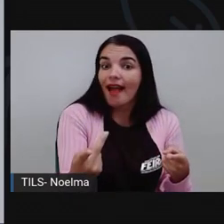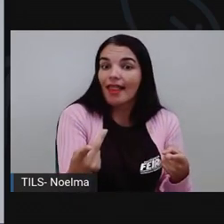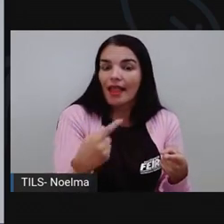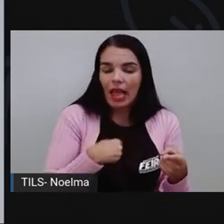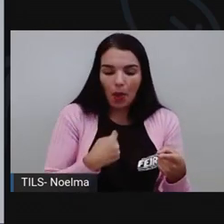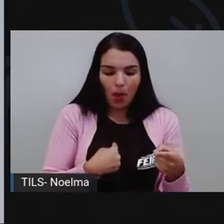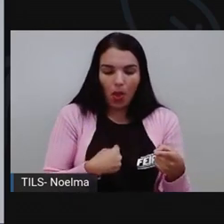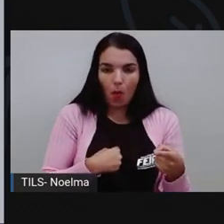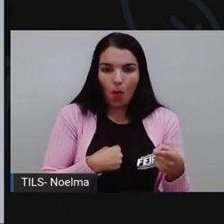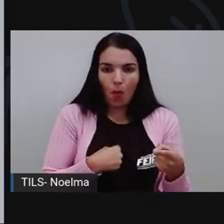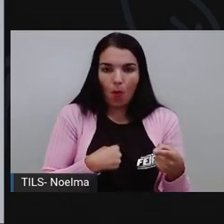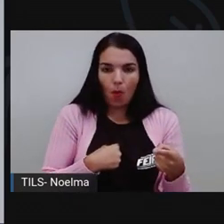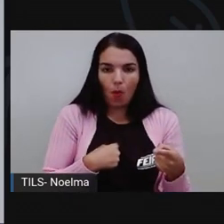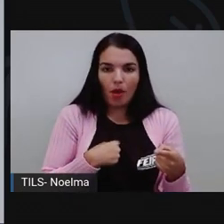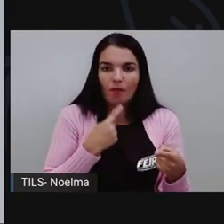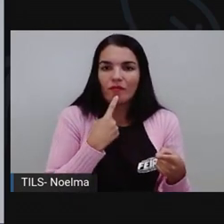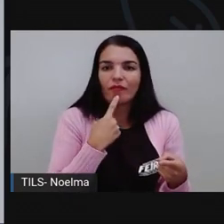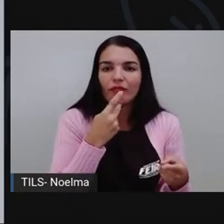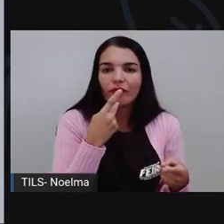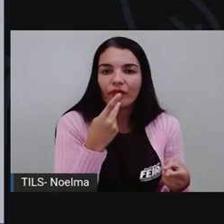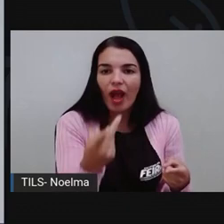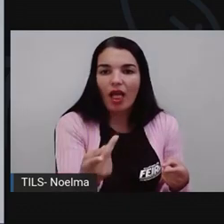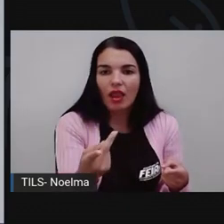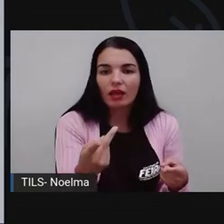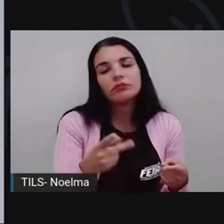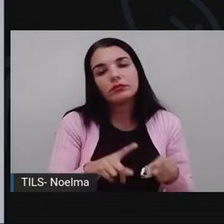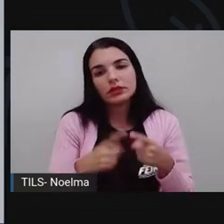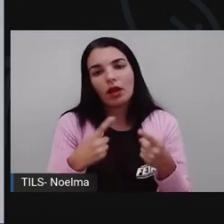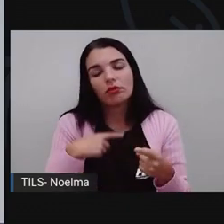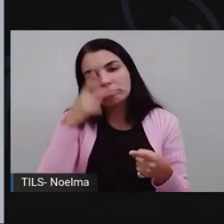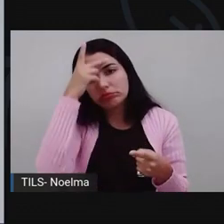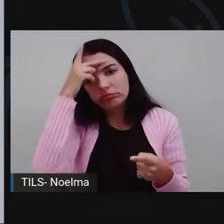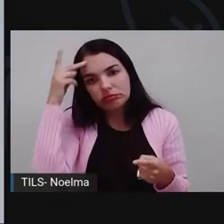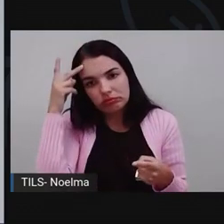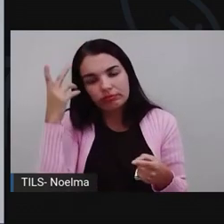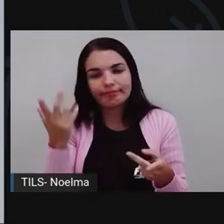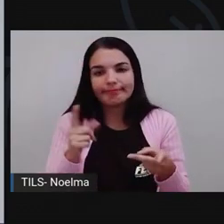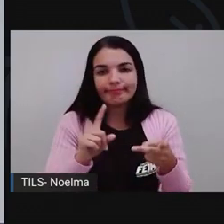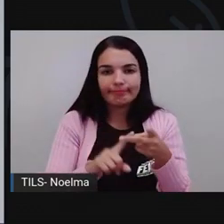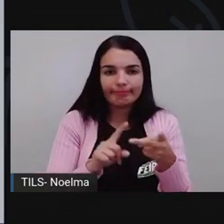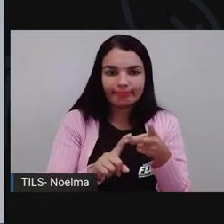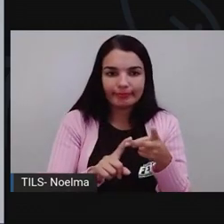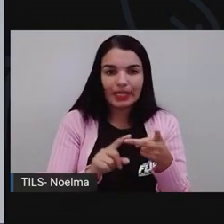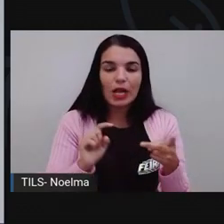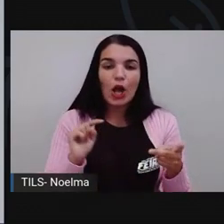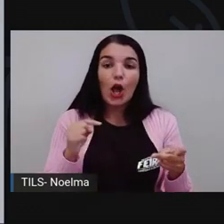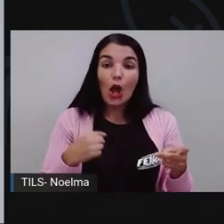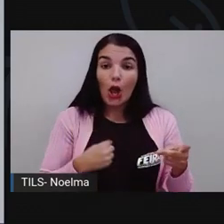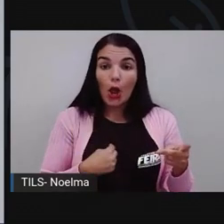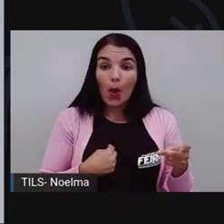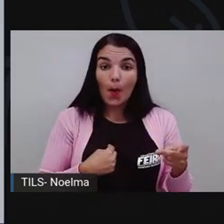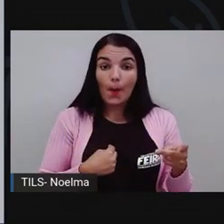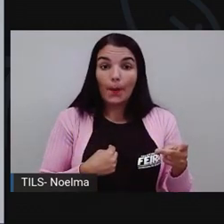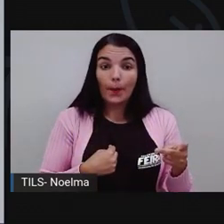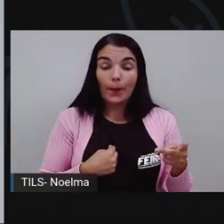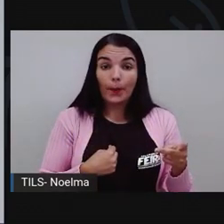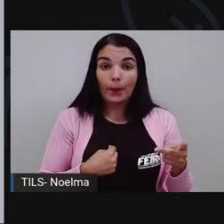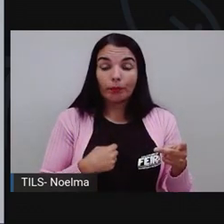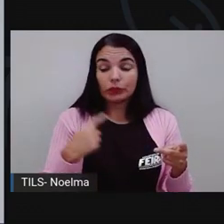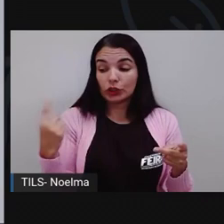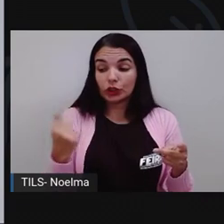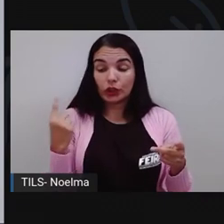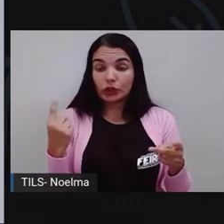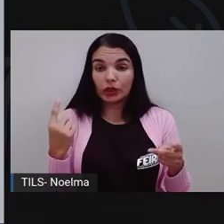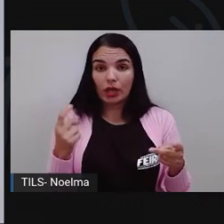fala, eu falo, nós falamos. Quem fala, a pessoa que fala no verbo, seria eu ou nós. Eu para o singular,